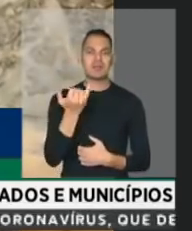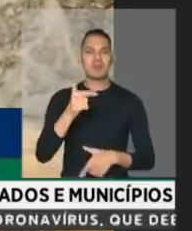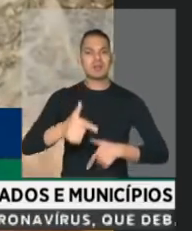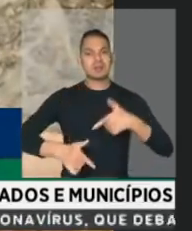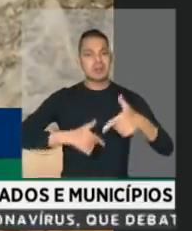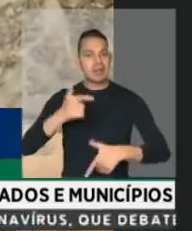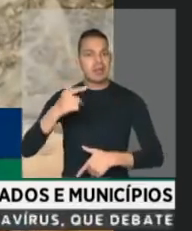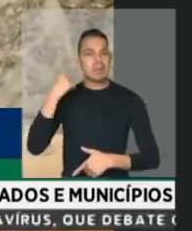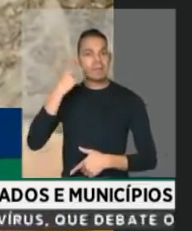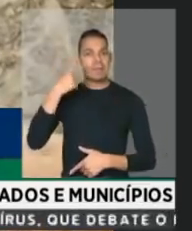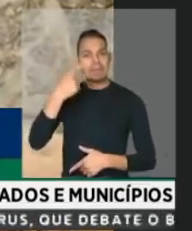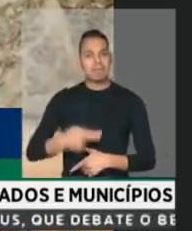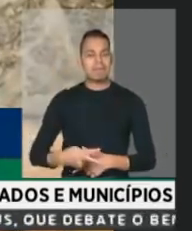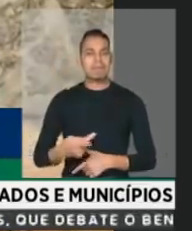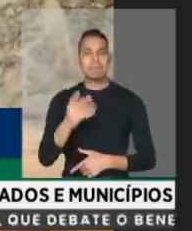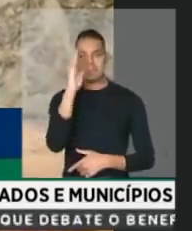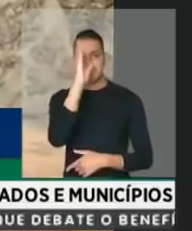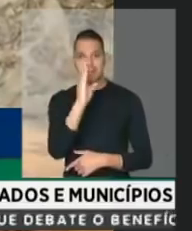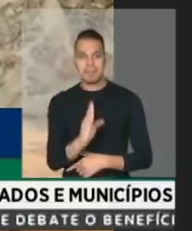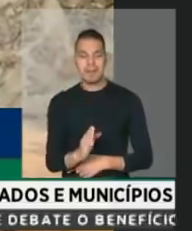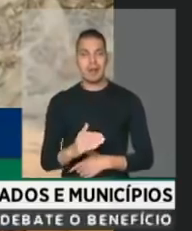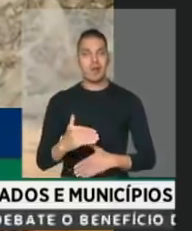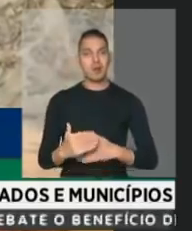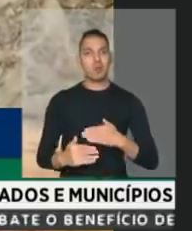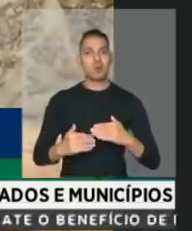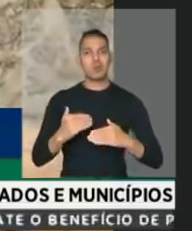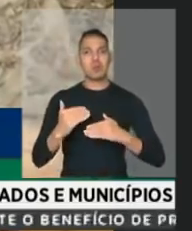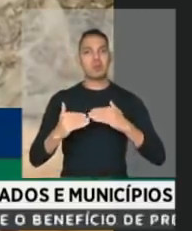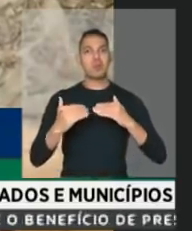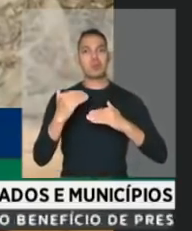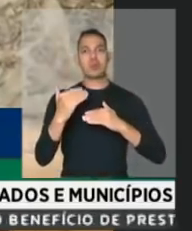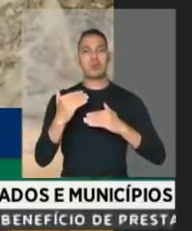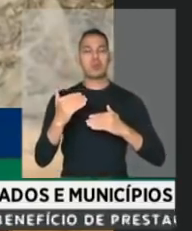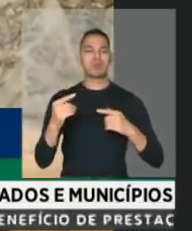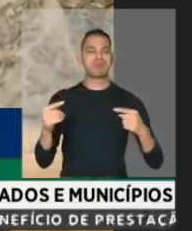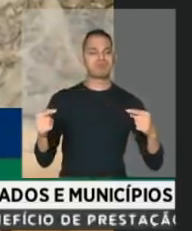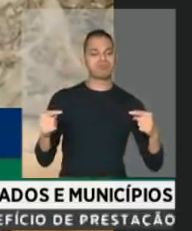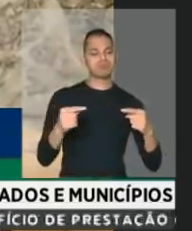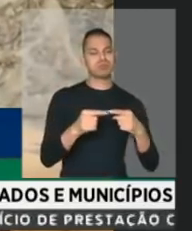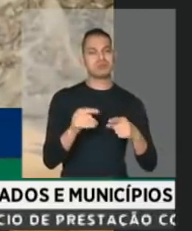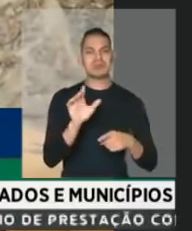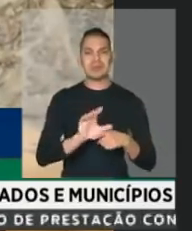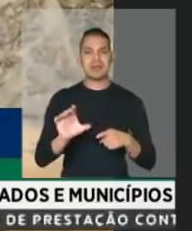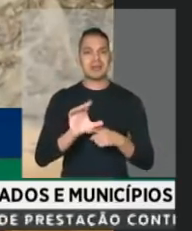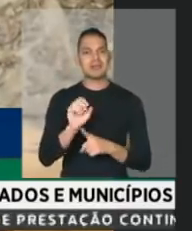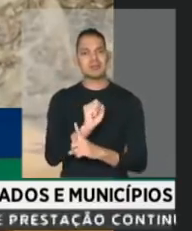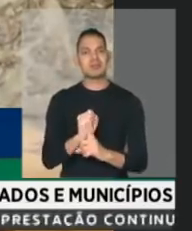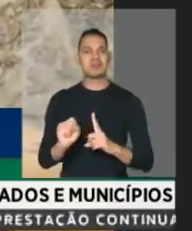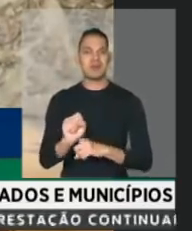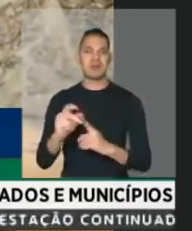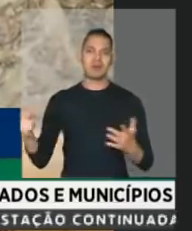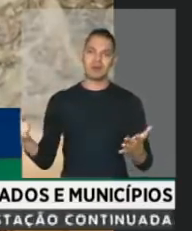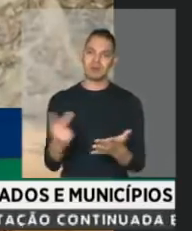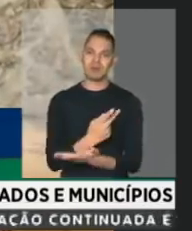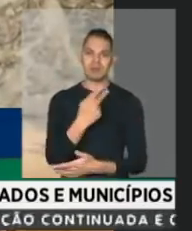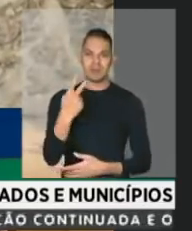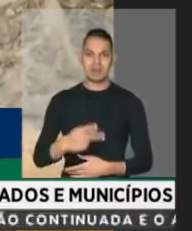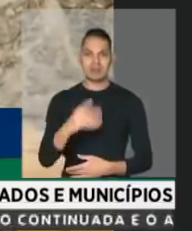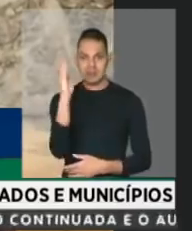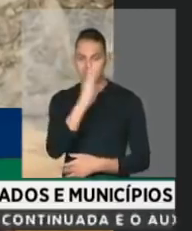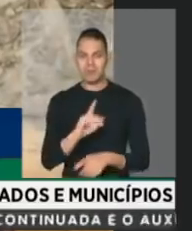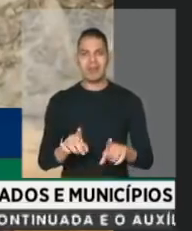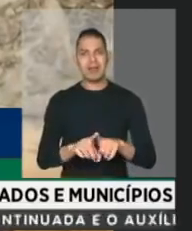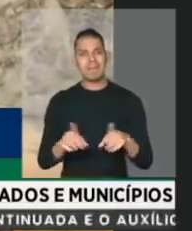brasileiro que vai alcançando a dimensão da crise social que nós estamos vivendo. Mas eu acho que há uma